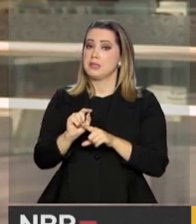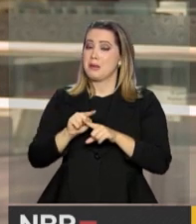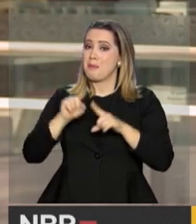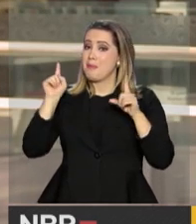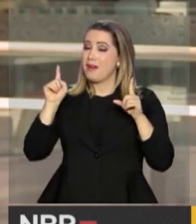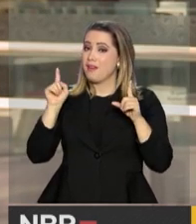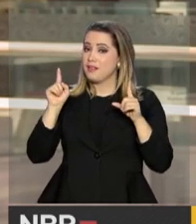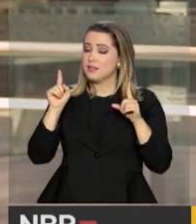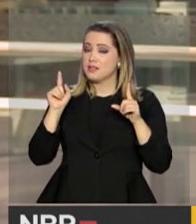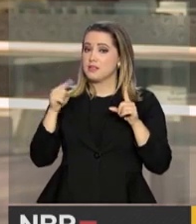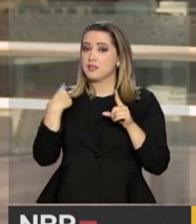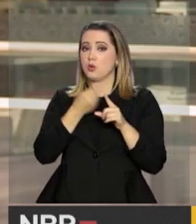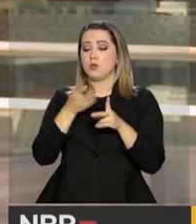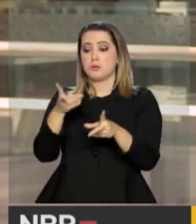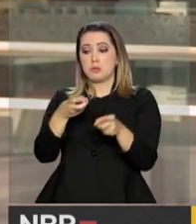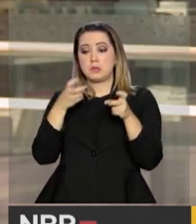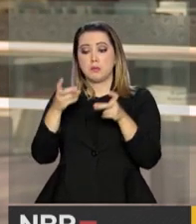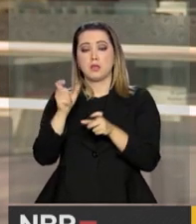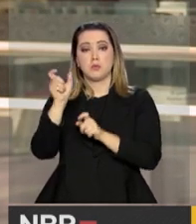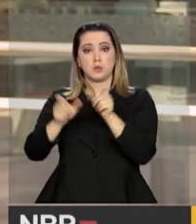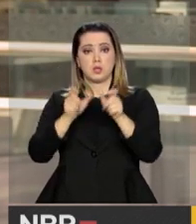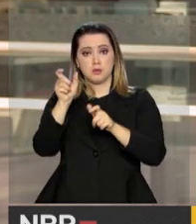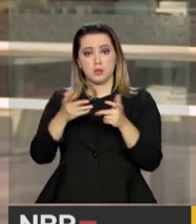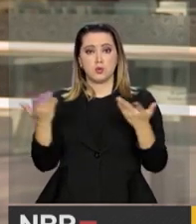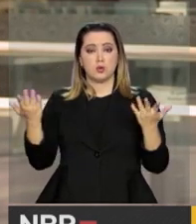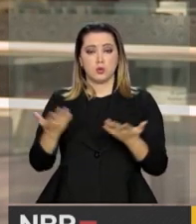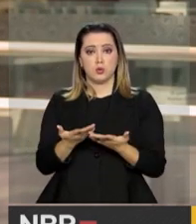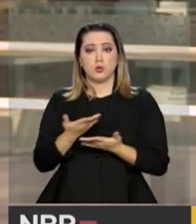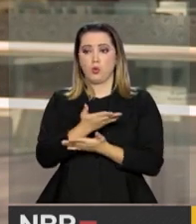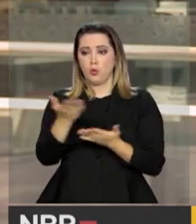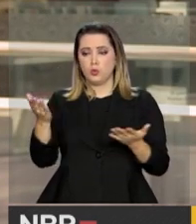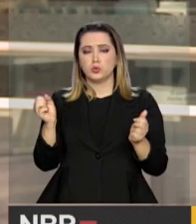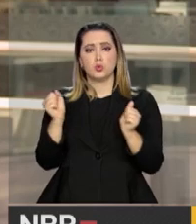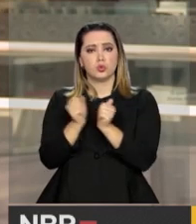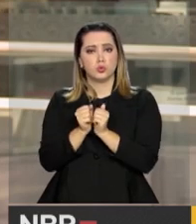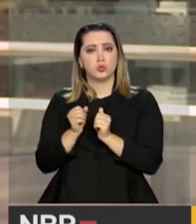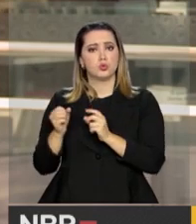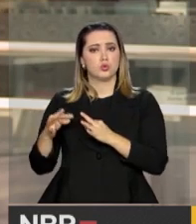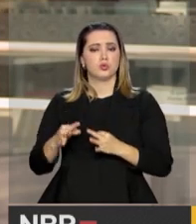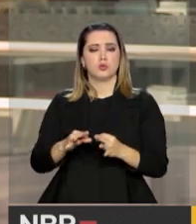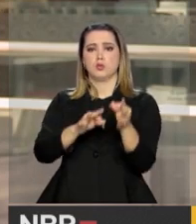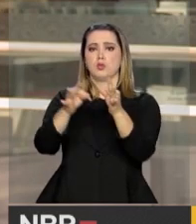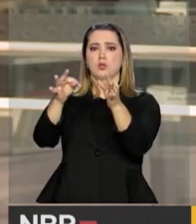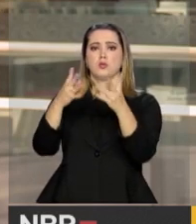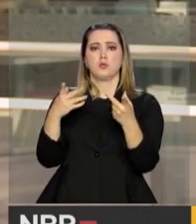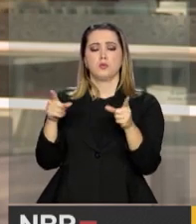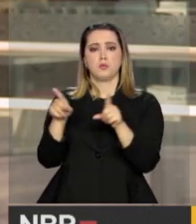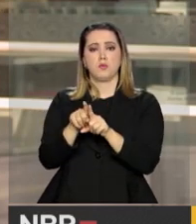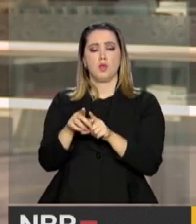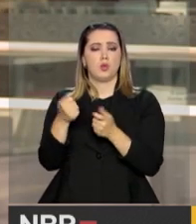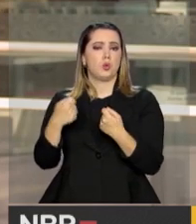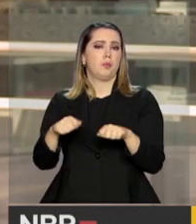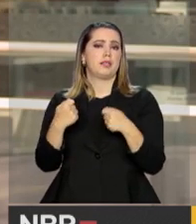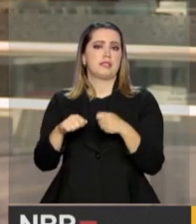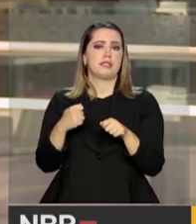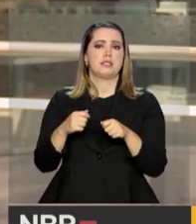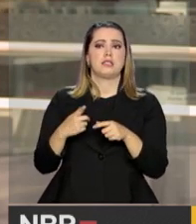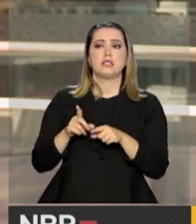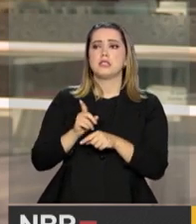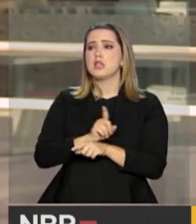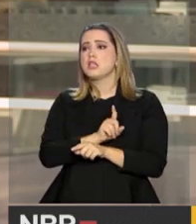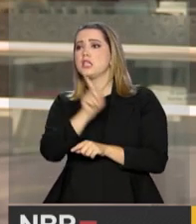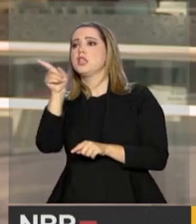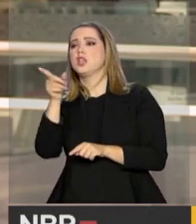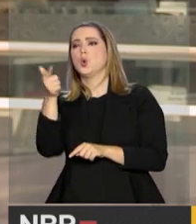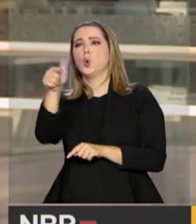Mais ainda, nós observamos que hoje em dia, você, através dessa intersocialização que você citou, você não precisa mais ir